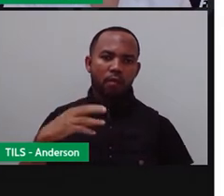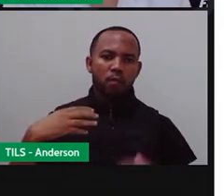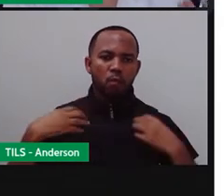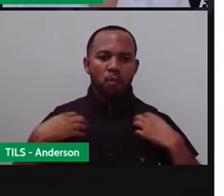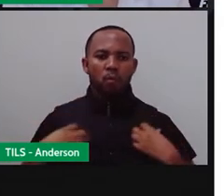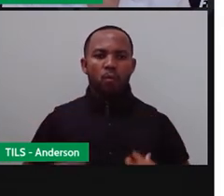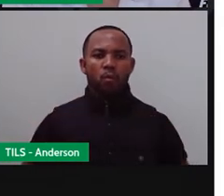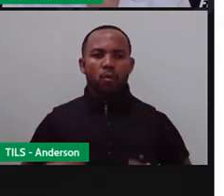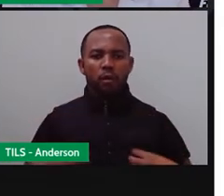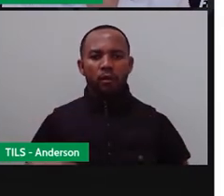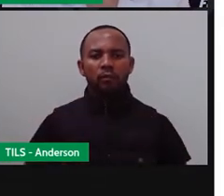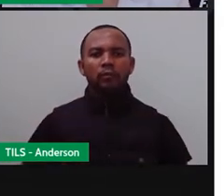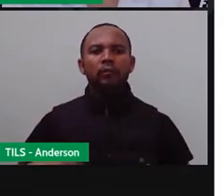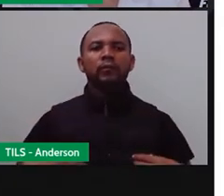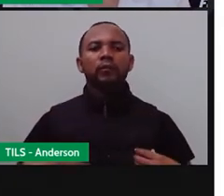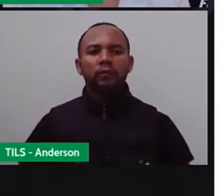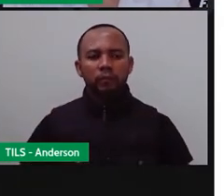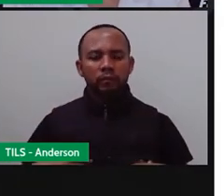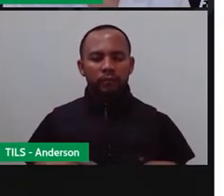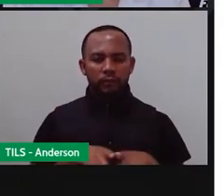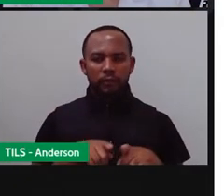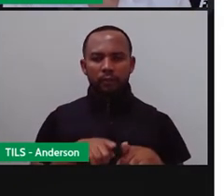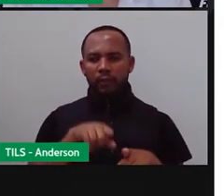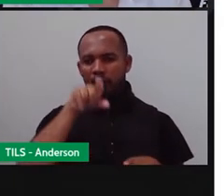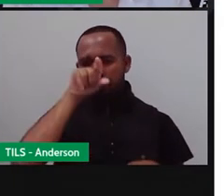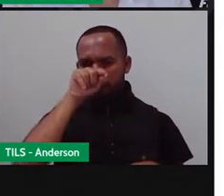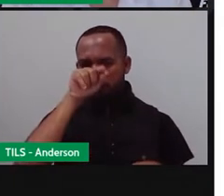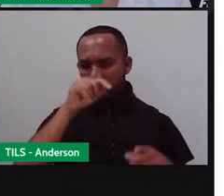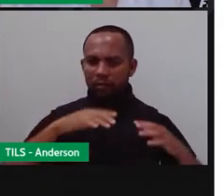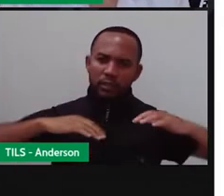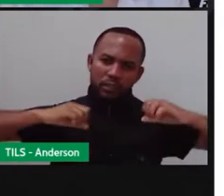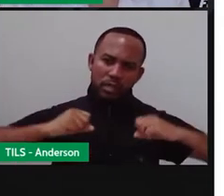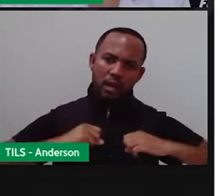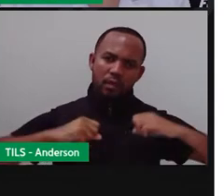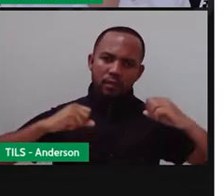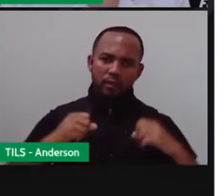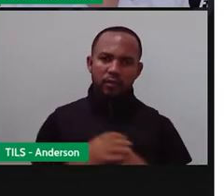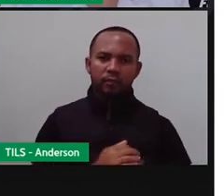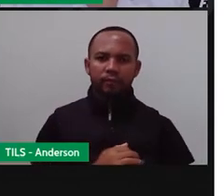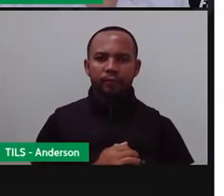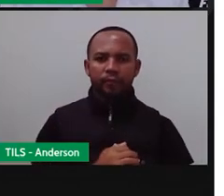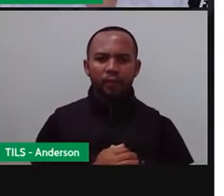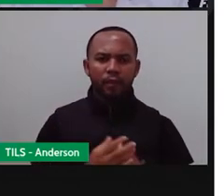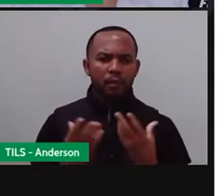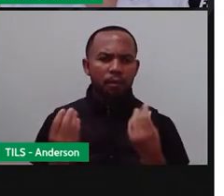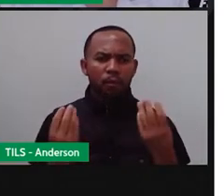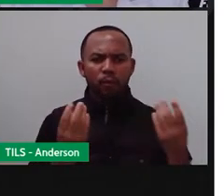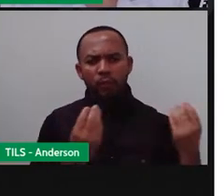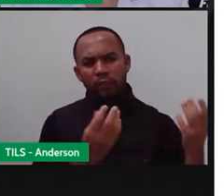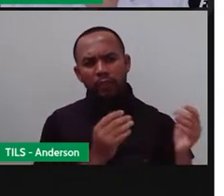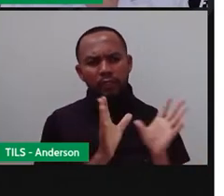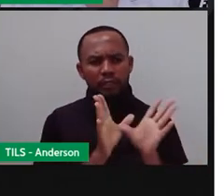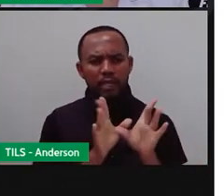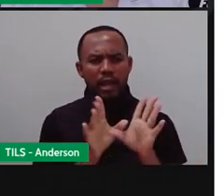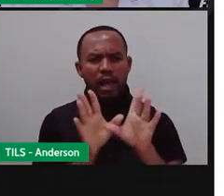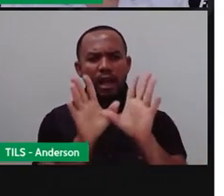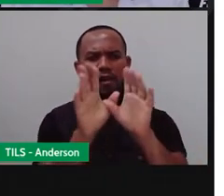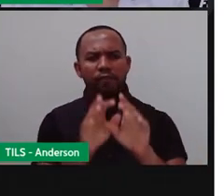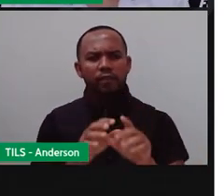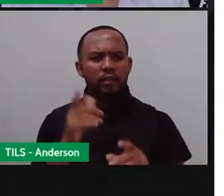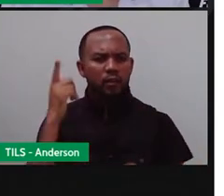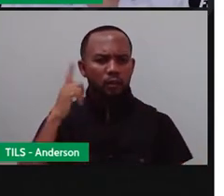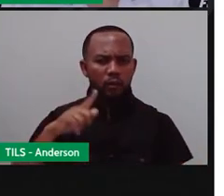patas, tem bicos e asas. Bom, muitas espécies de aves são capazes de